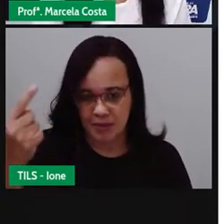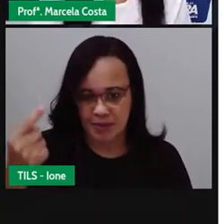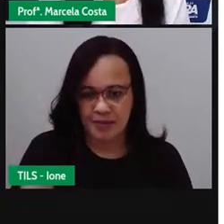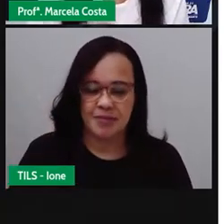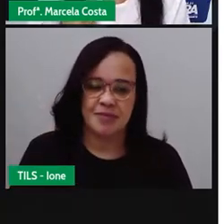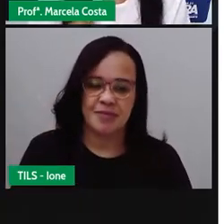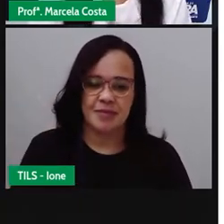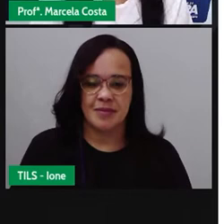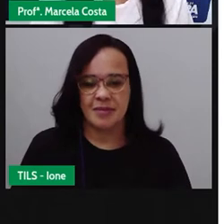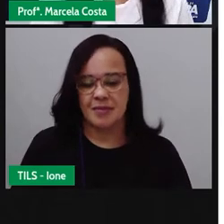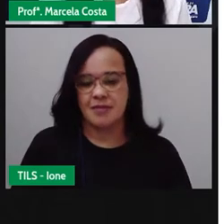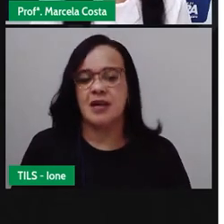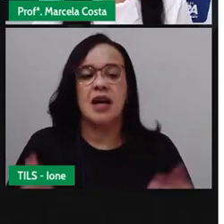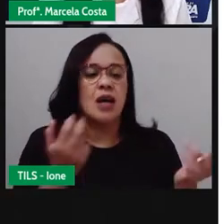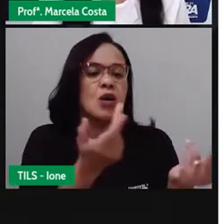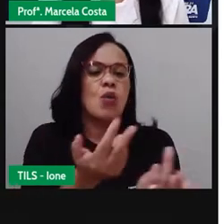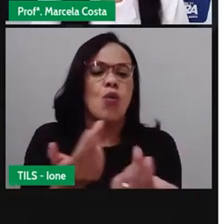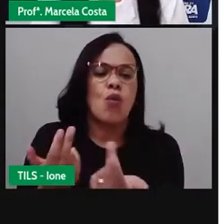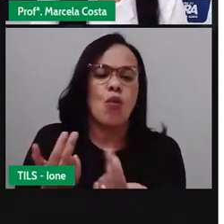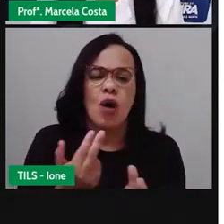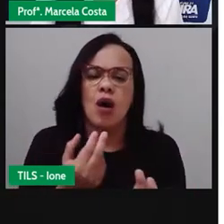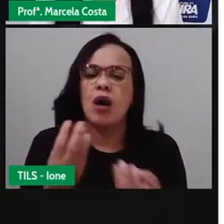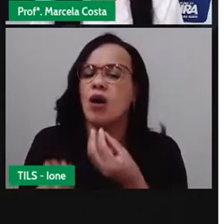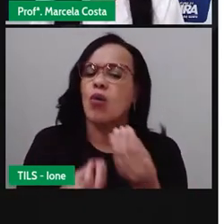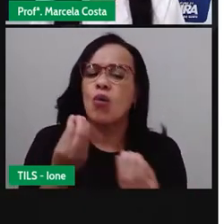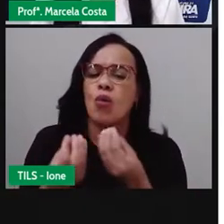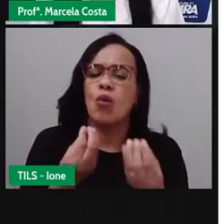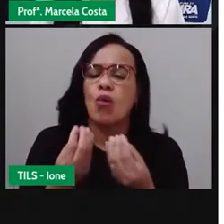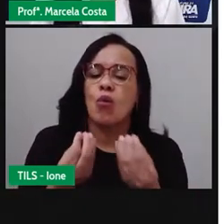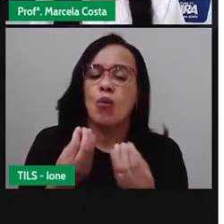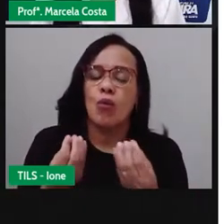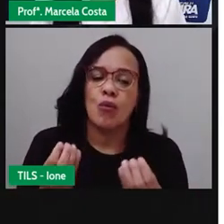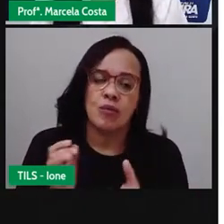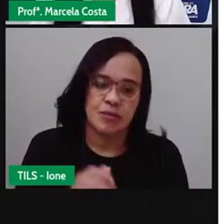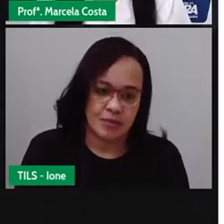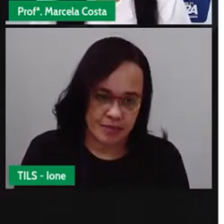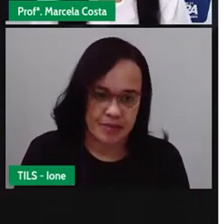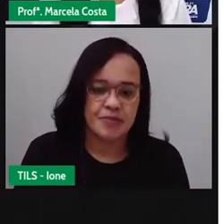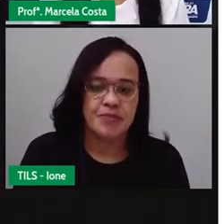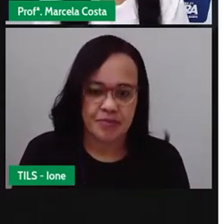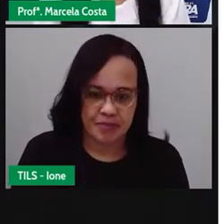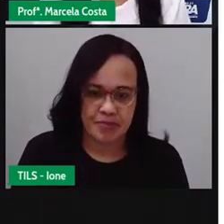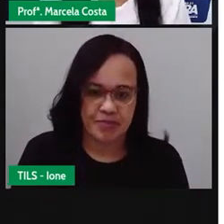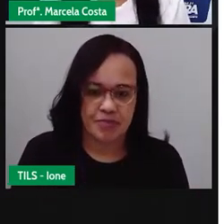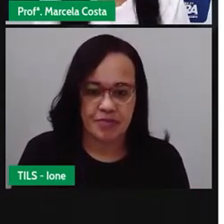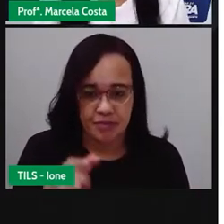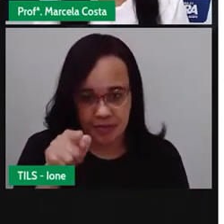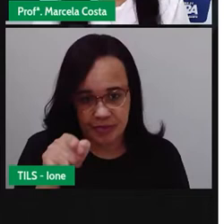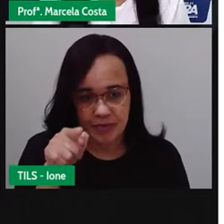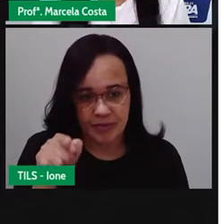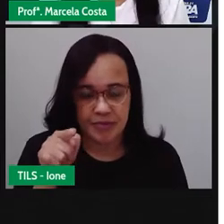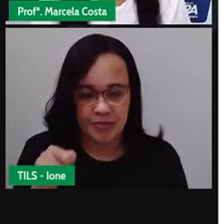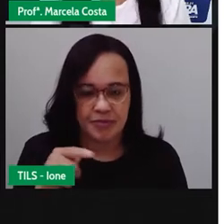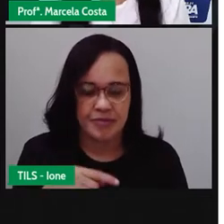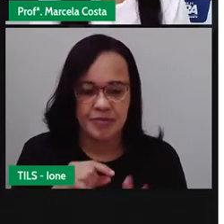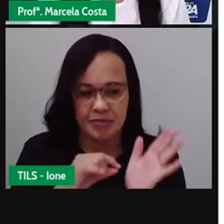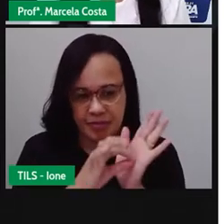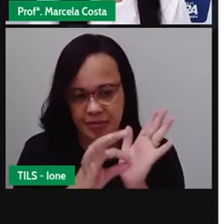depois, a gente usa o símbolo da igualdade, que é esse aqui que eu estou mostrando para vocês.